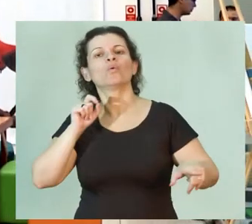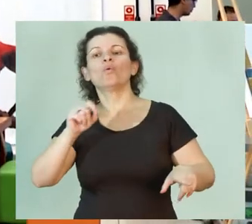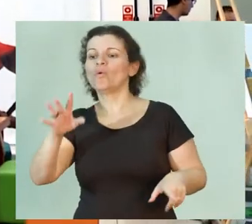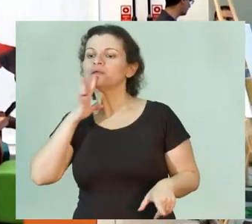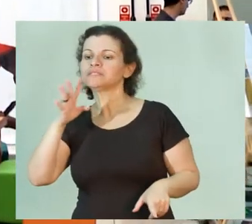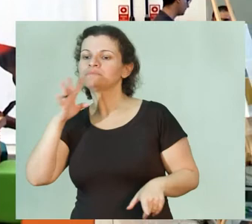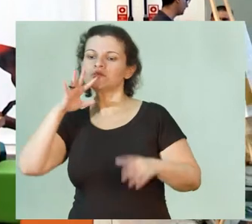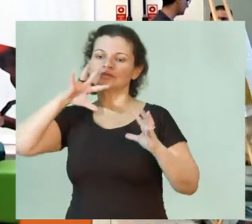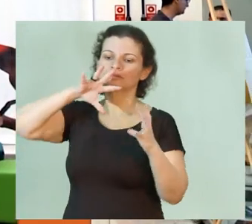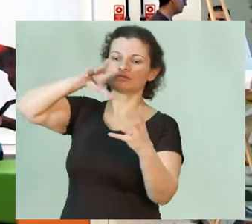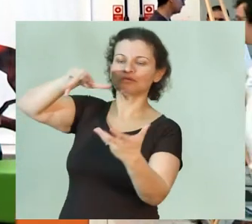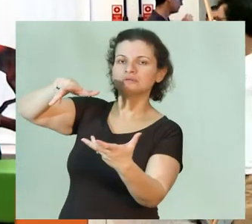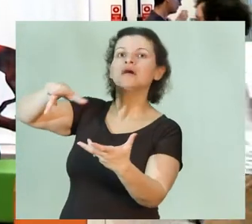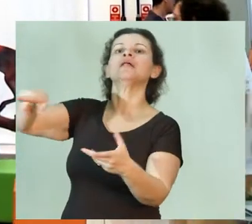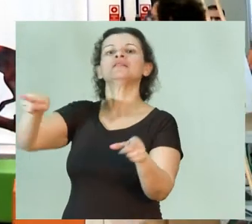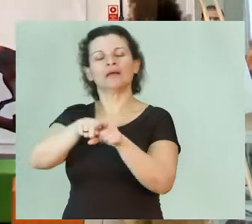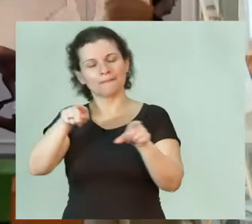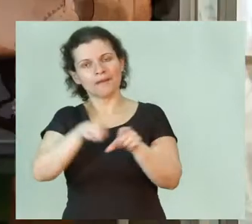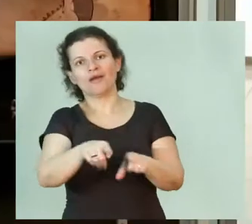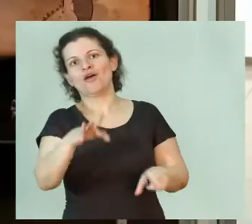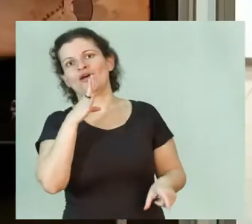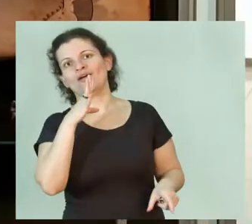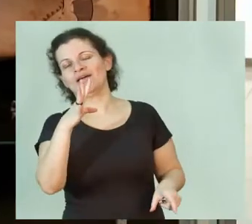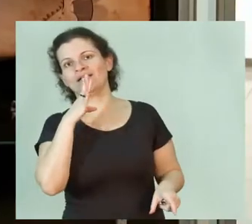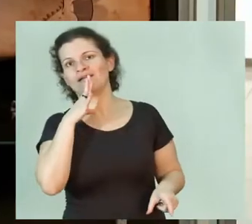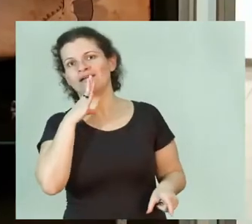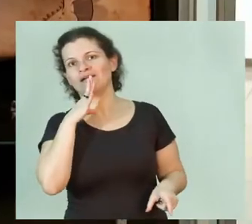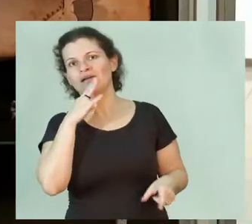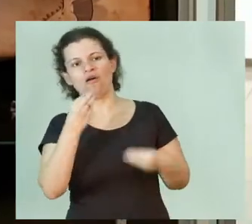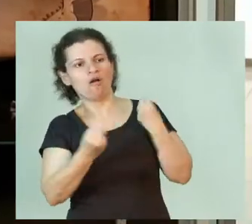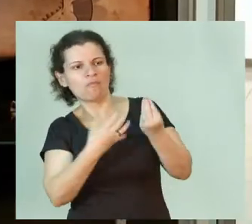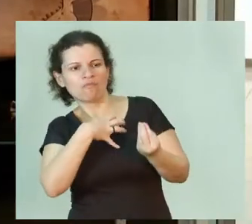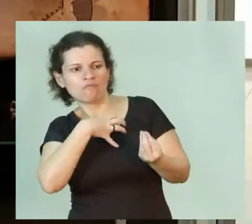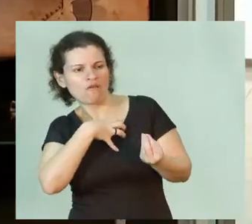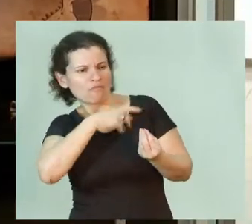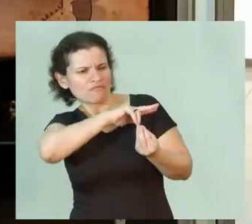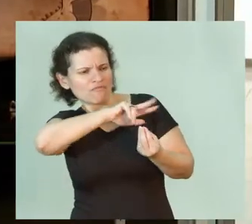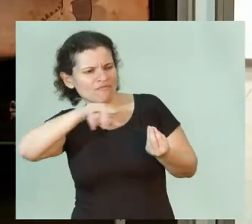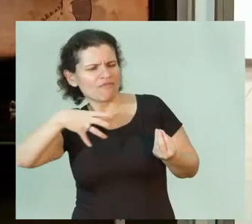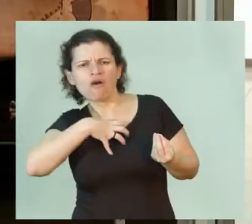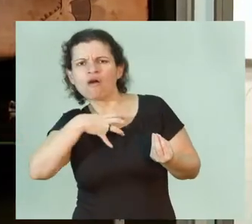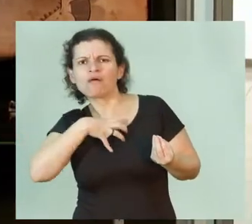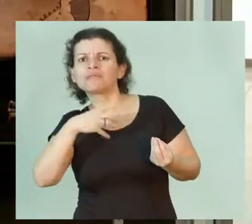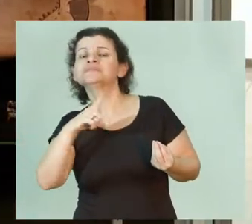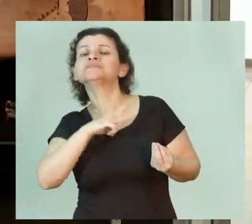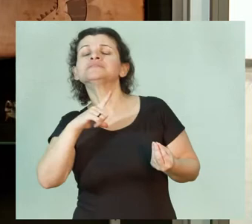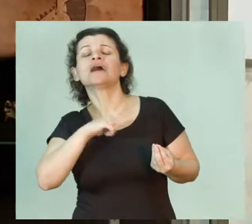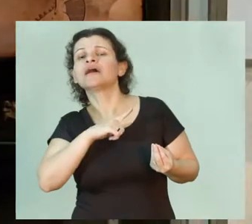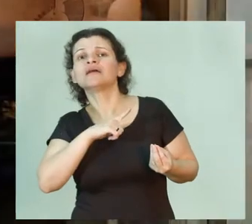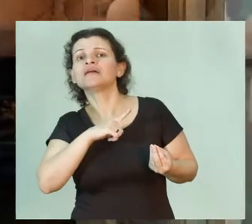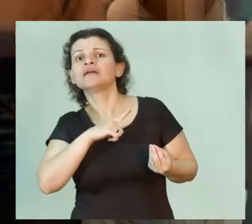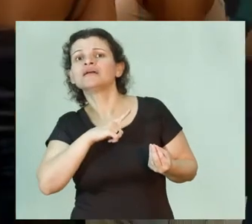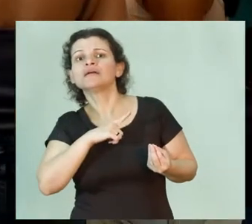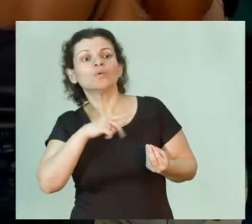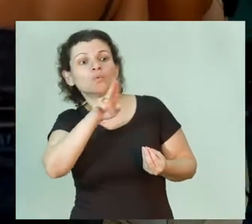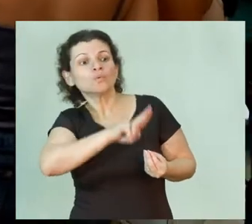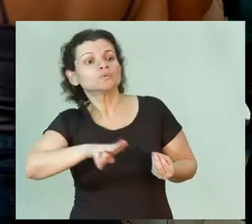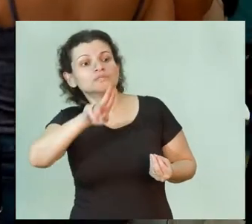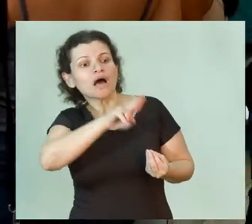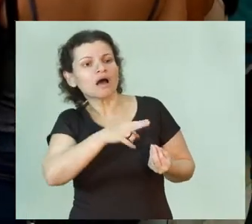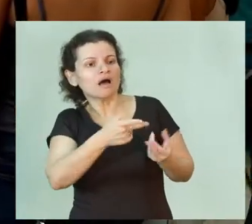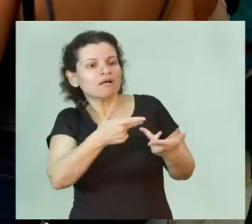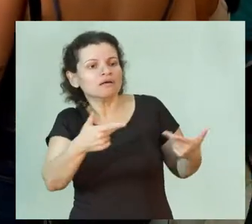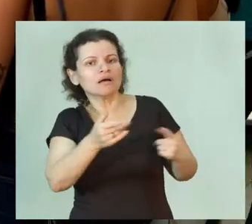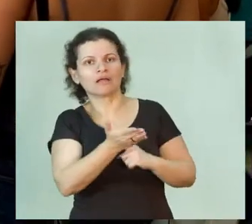conhecimento do planeta, quanto também conhecer as formas e as diversas maneiras que nós temos de se utilizar dessas